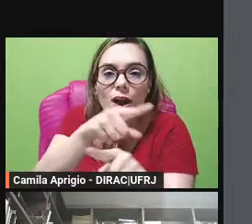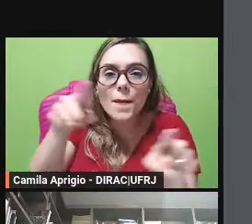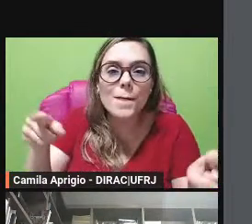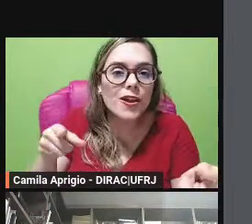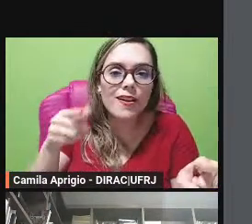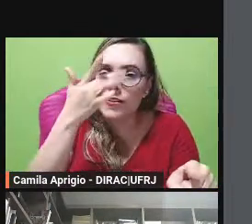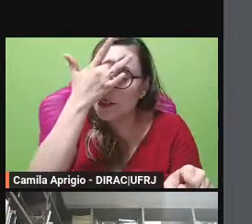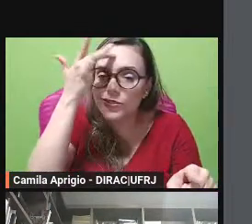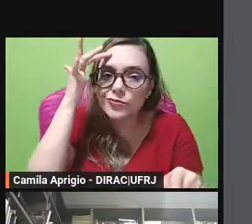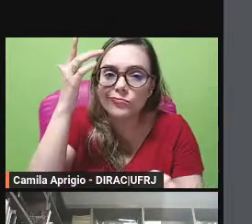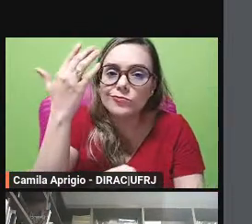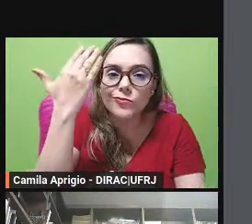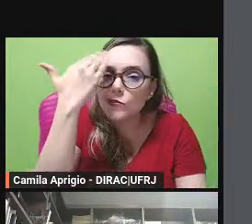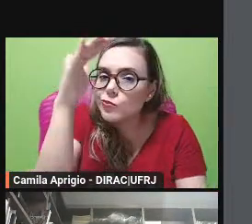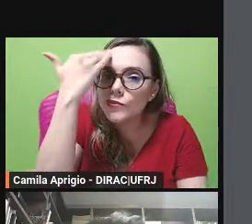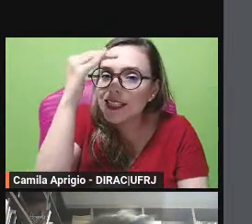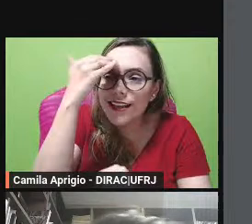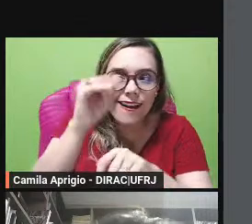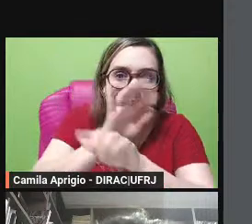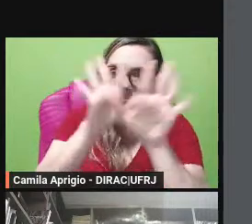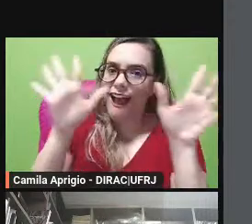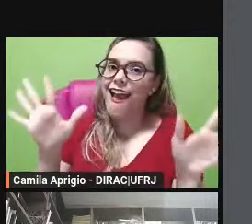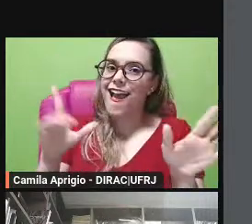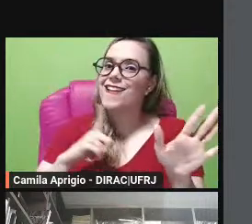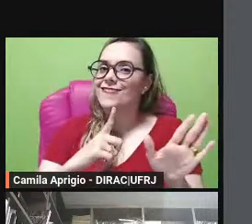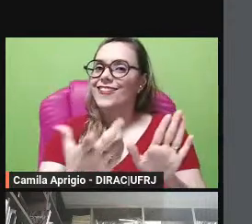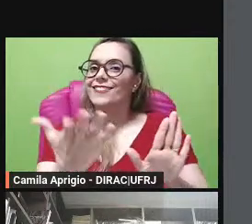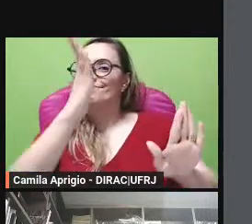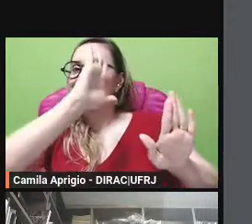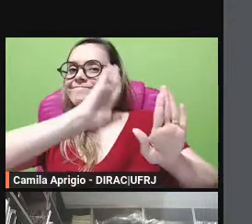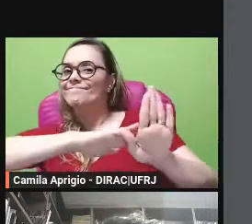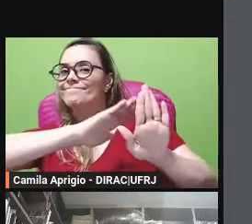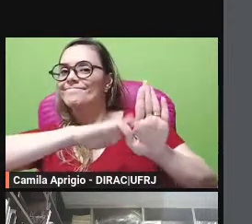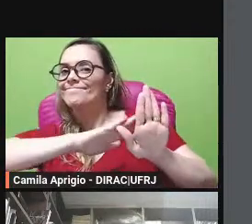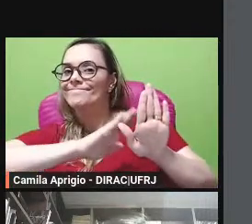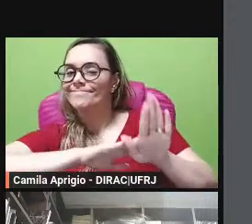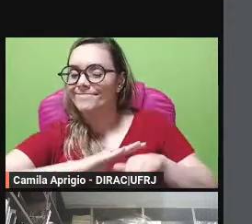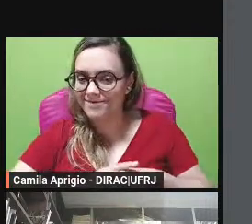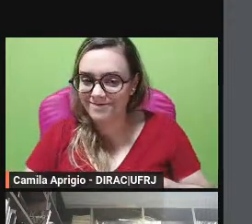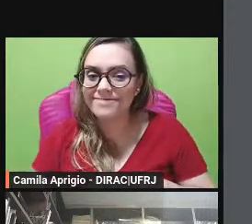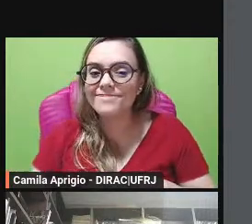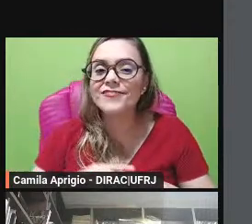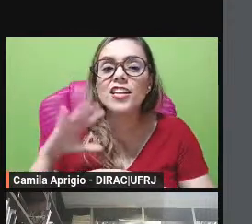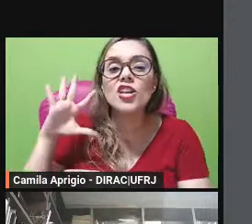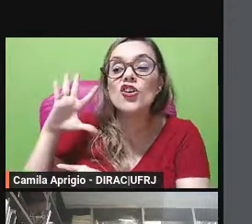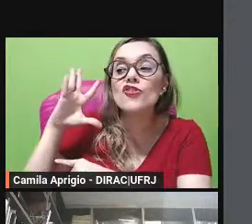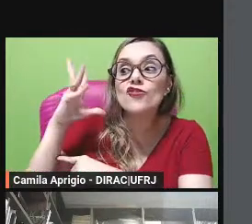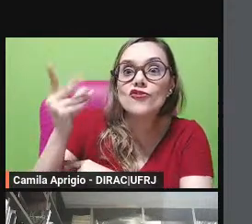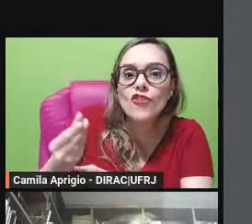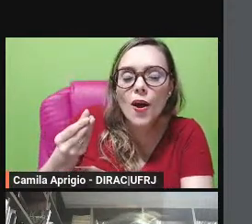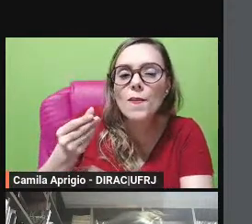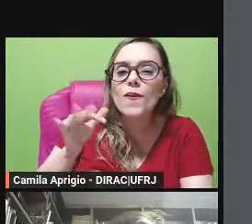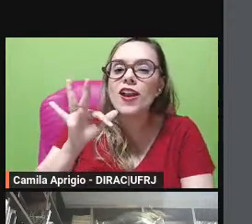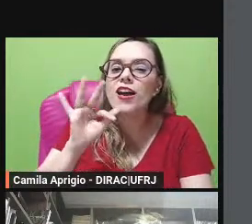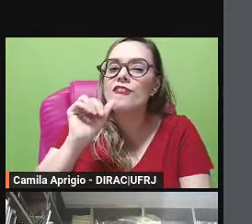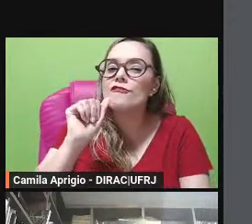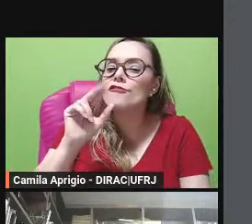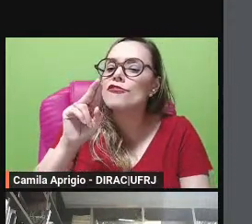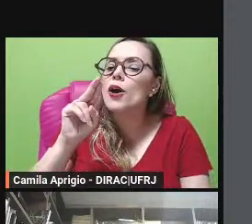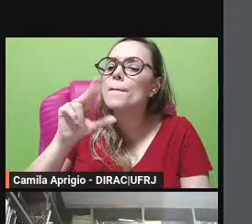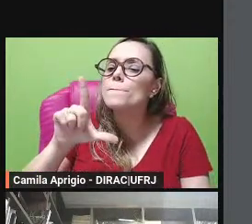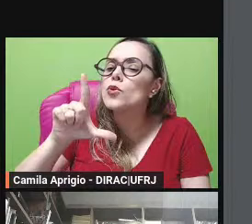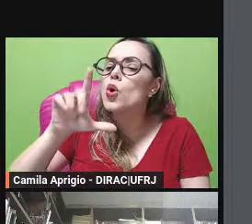então eu fiquei me perguntando muito como é que teriam surgido as fábulas fabulosas onde surgiram né